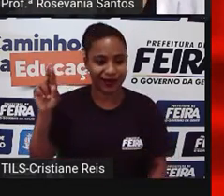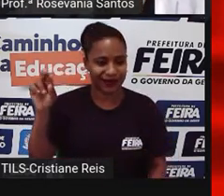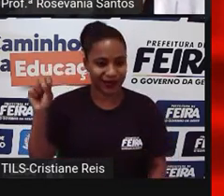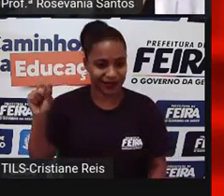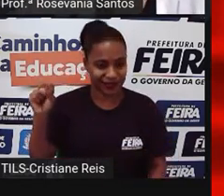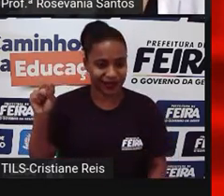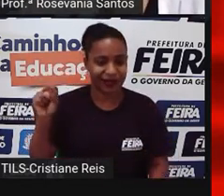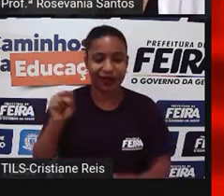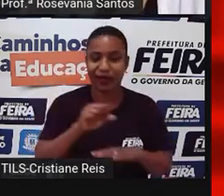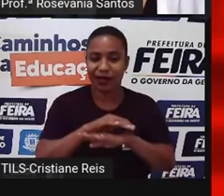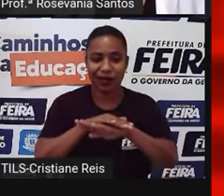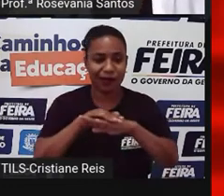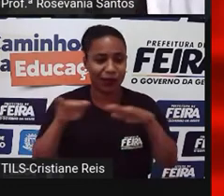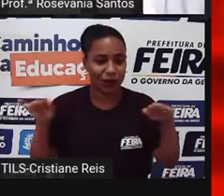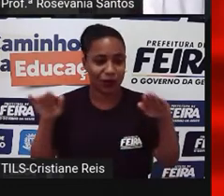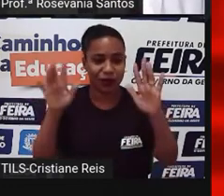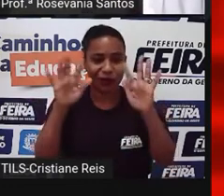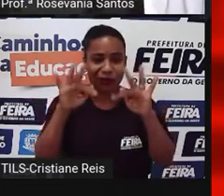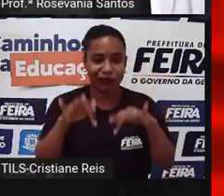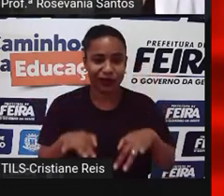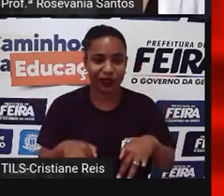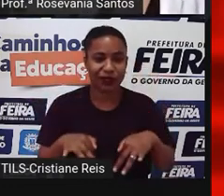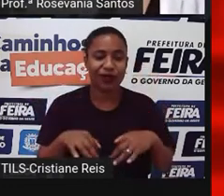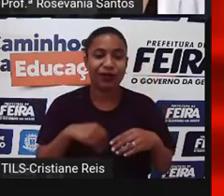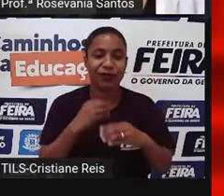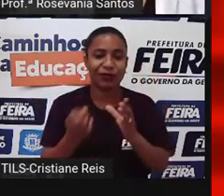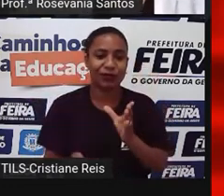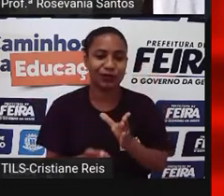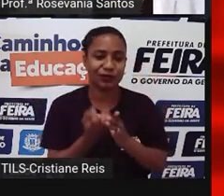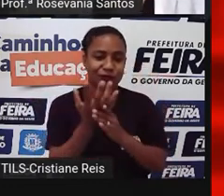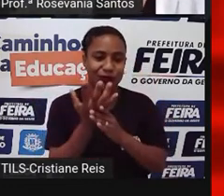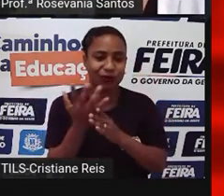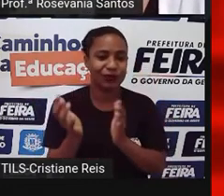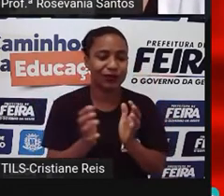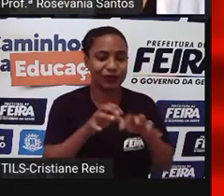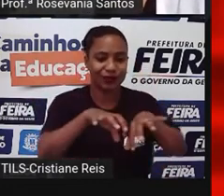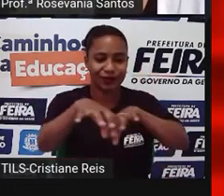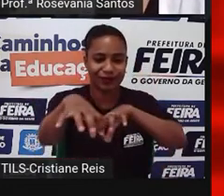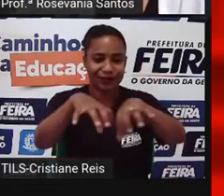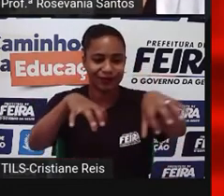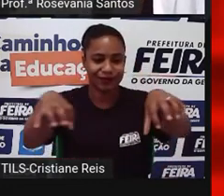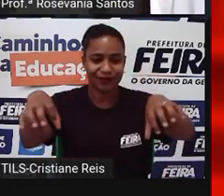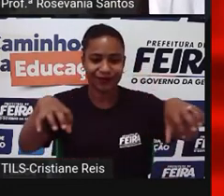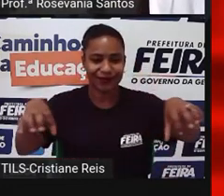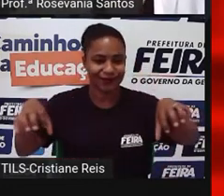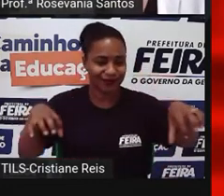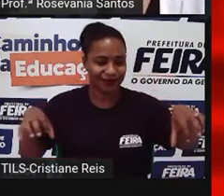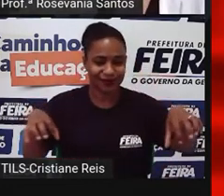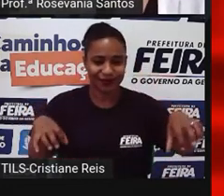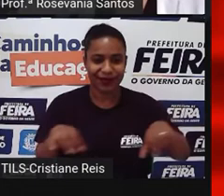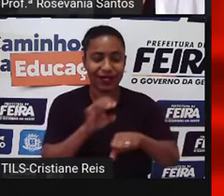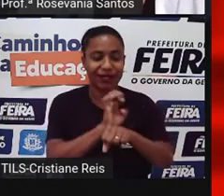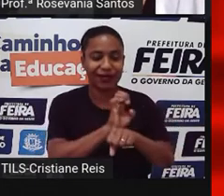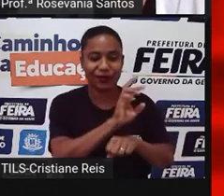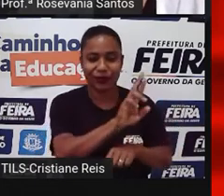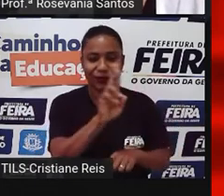União Soviética, começou a se formar a Comunidade dos Estados Independentes. E aqui eu separei três